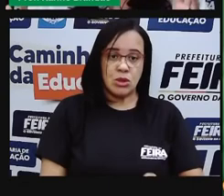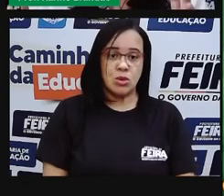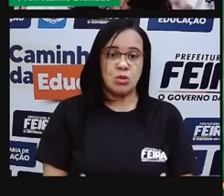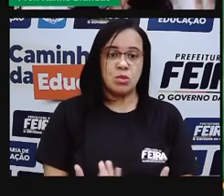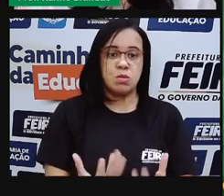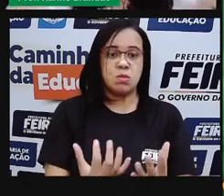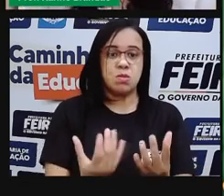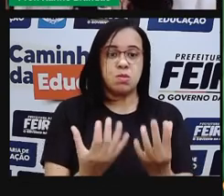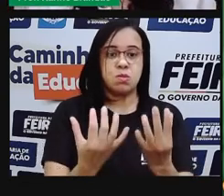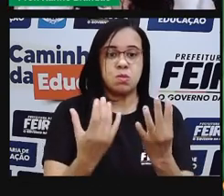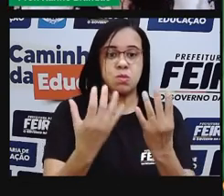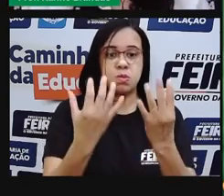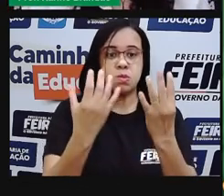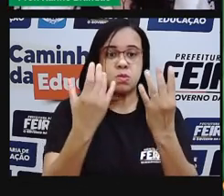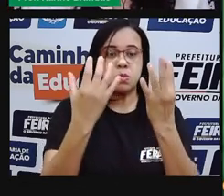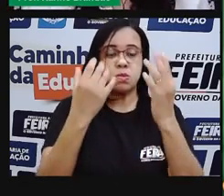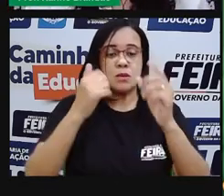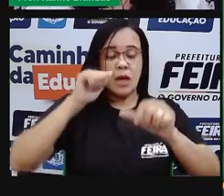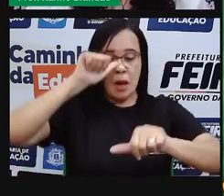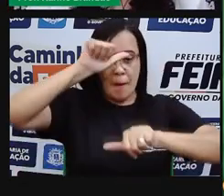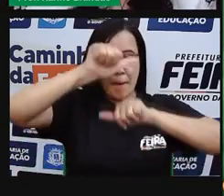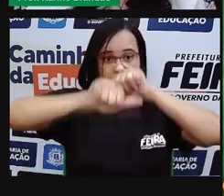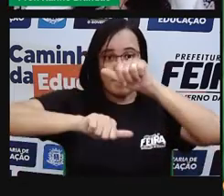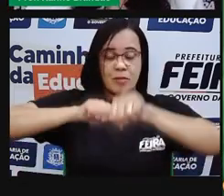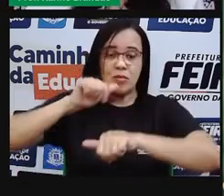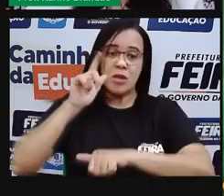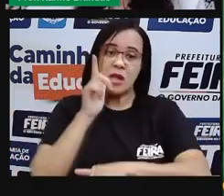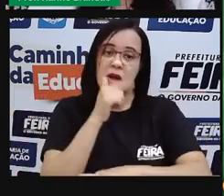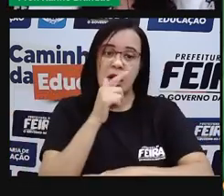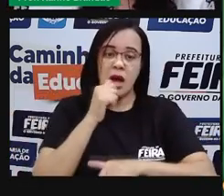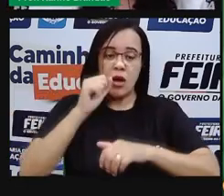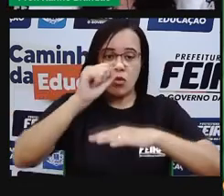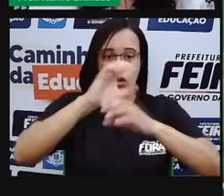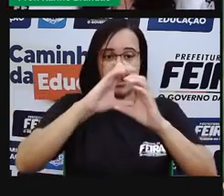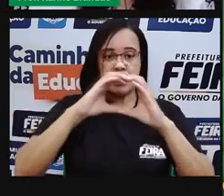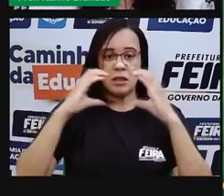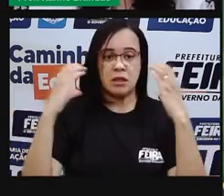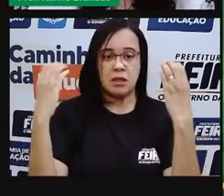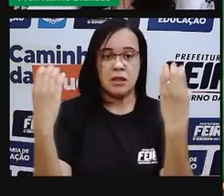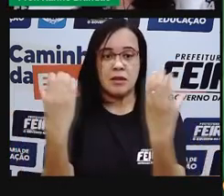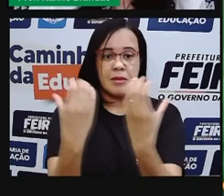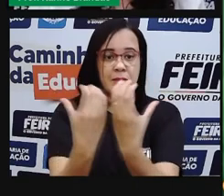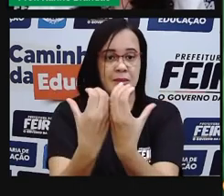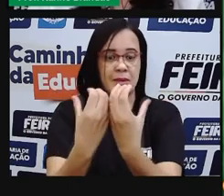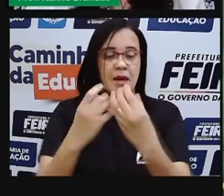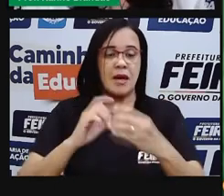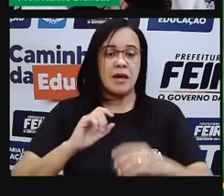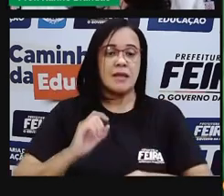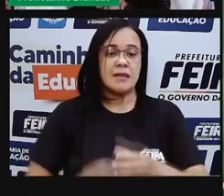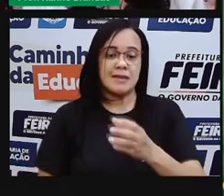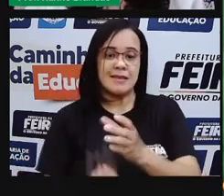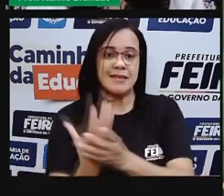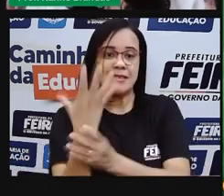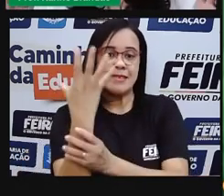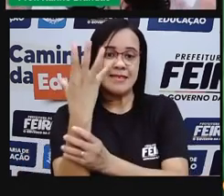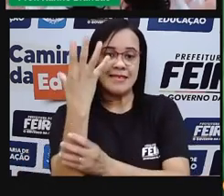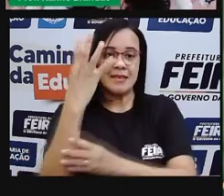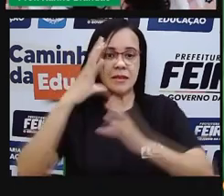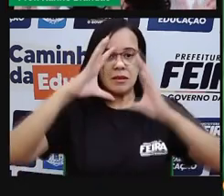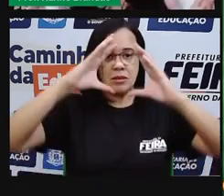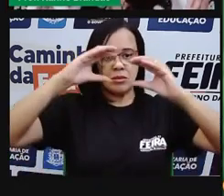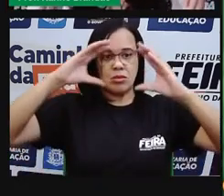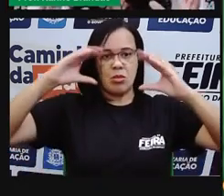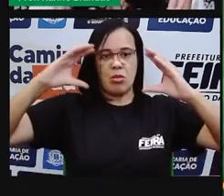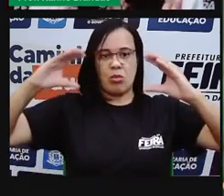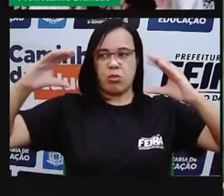líquido. Na nossa atmosfera tem a formação das nuvens, certo? E aí, essas nuvens, quando